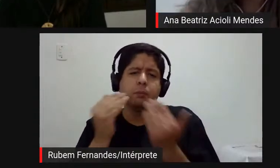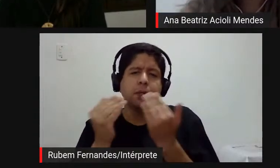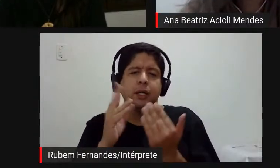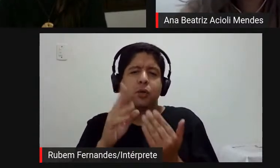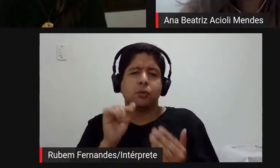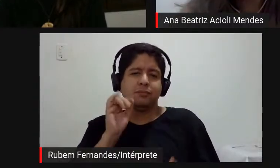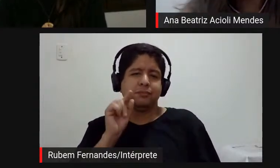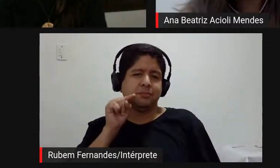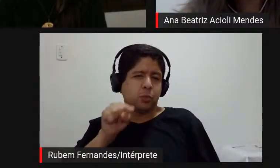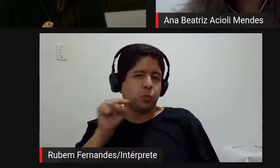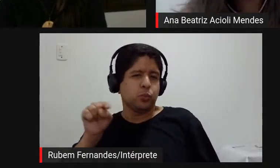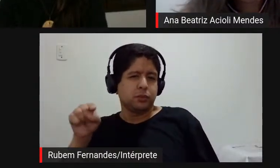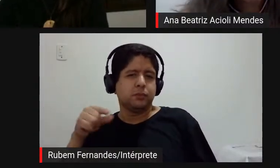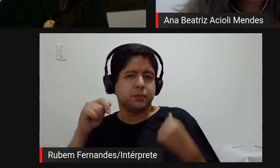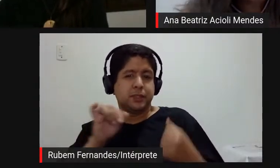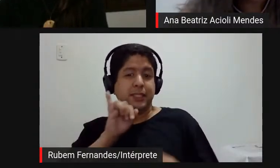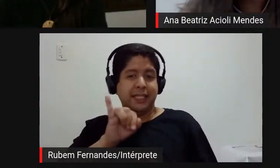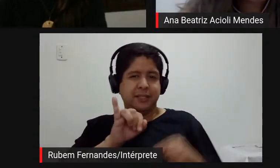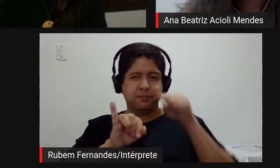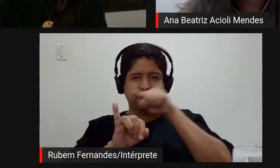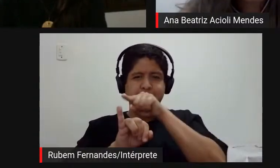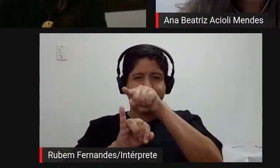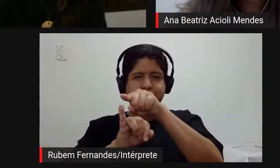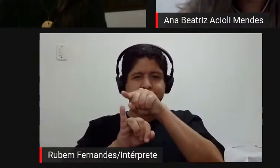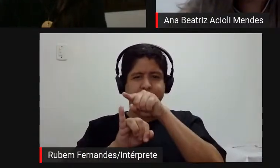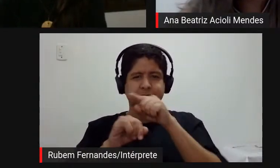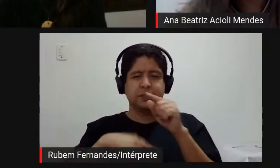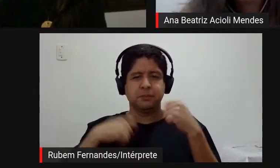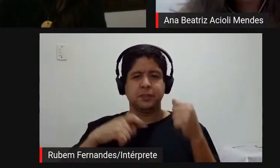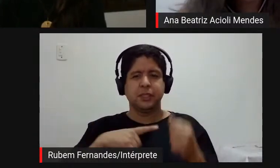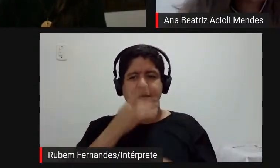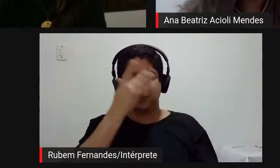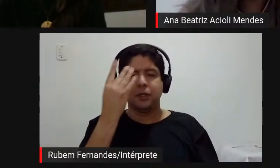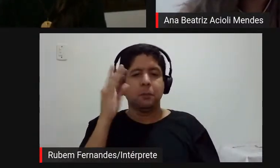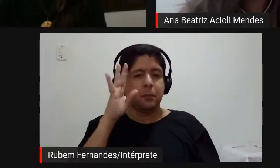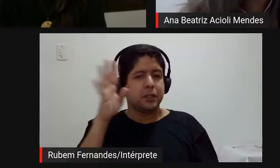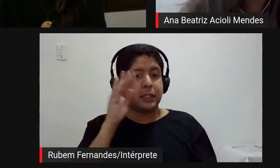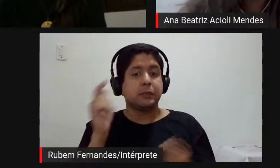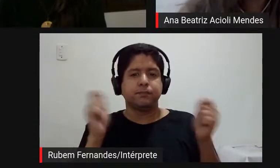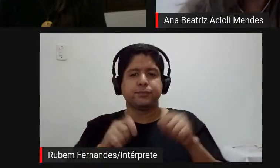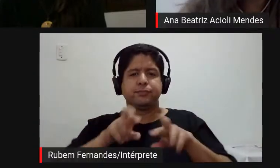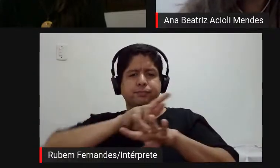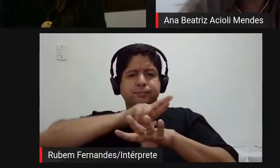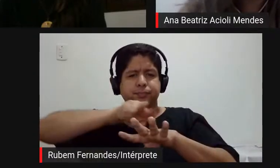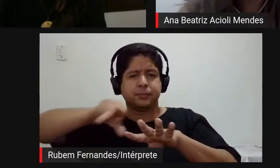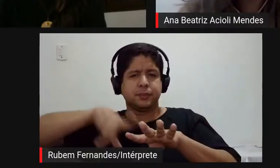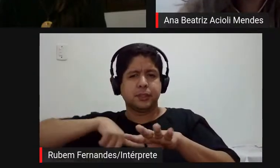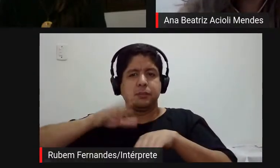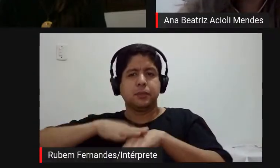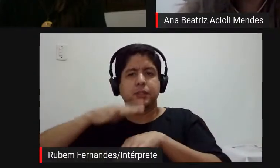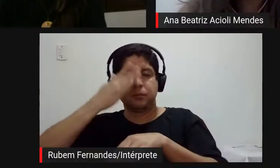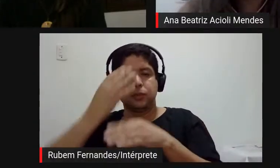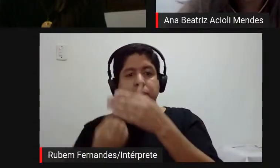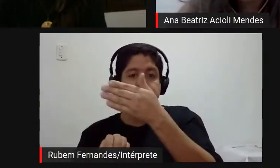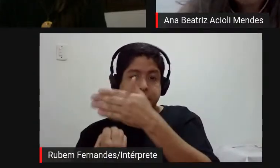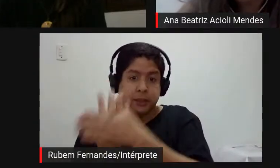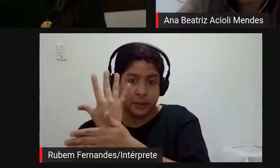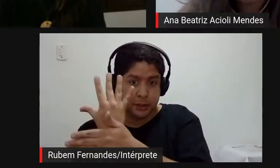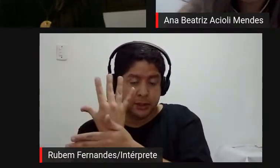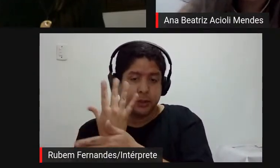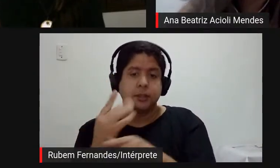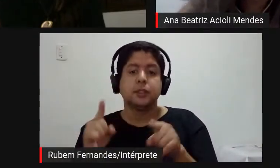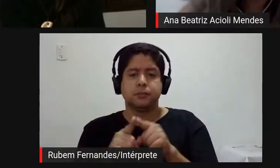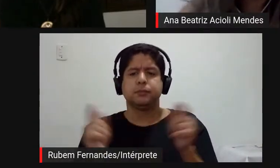então é pensar nessa possibilidade que todo mundo cria e que todo mundo cria